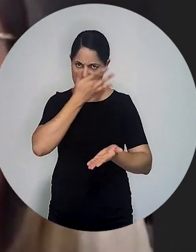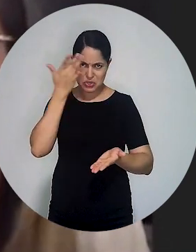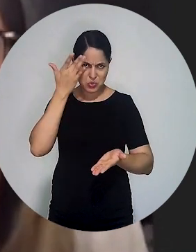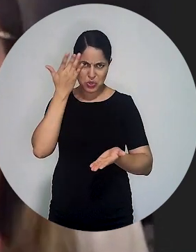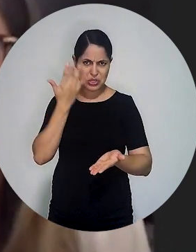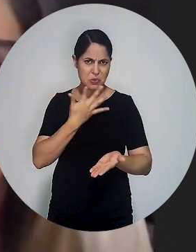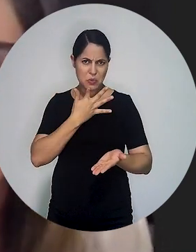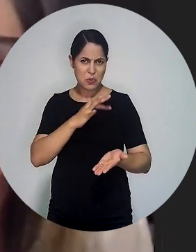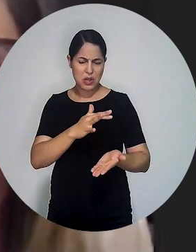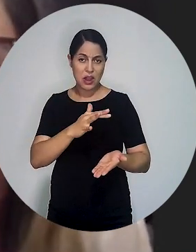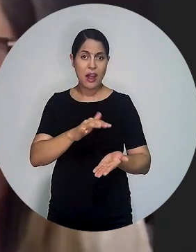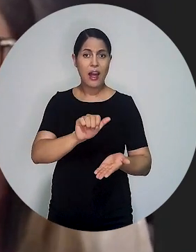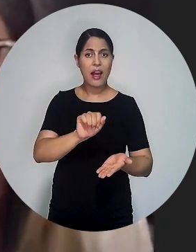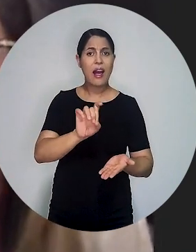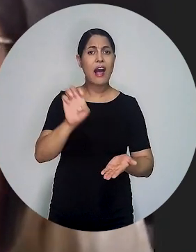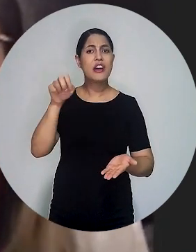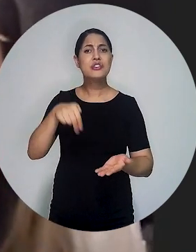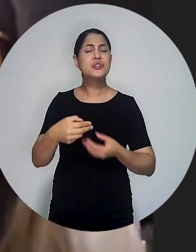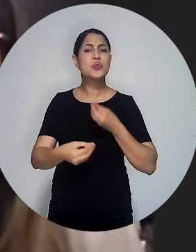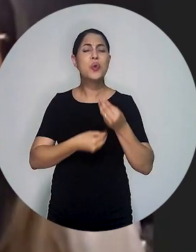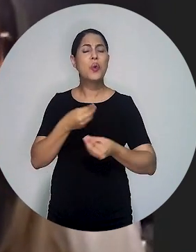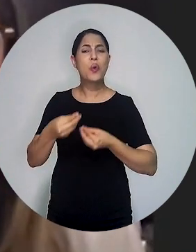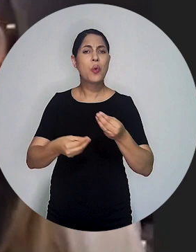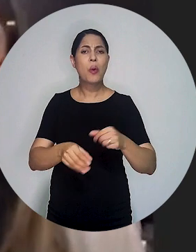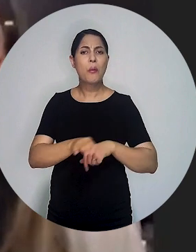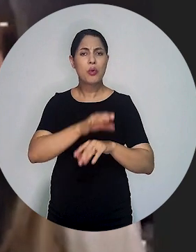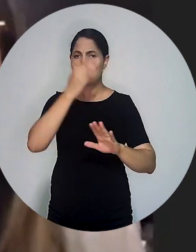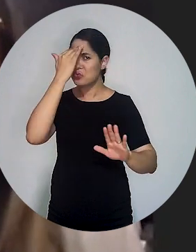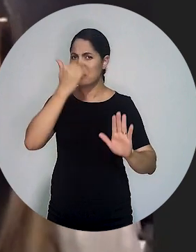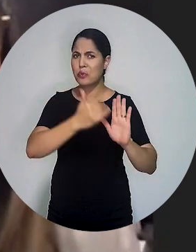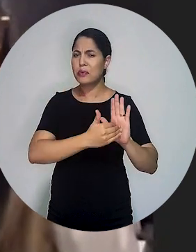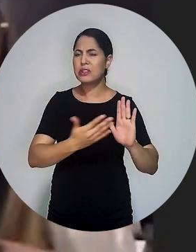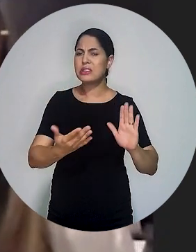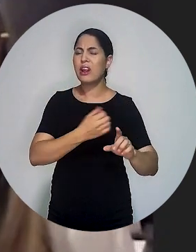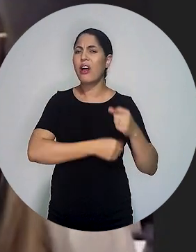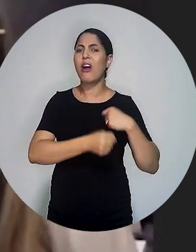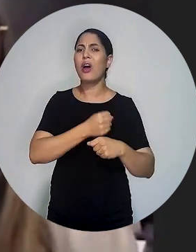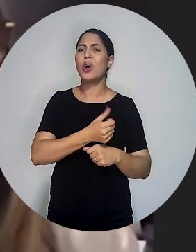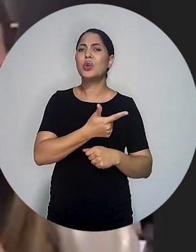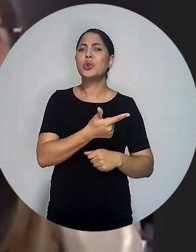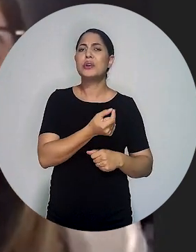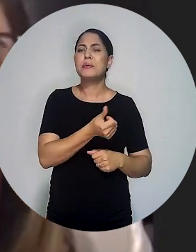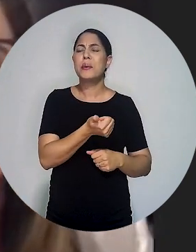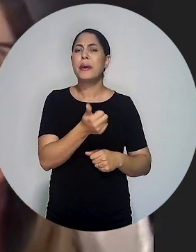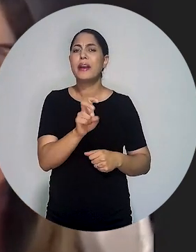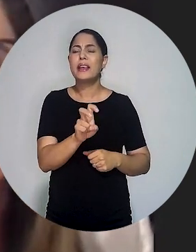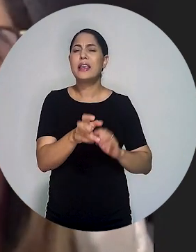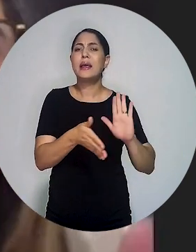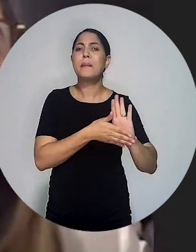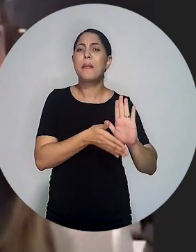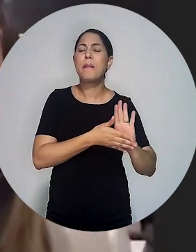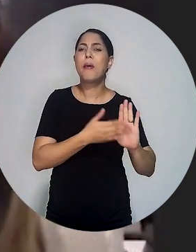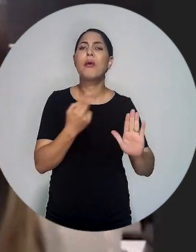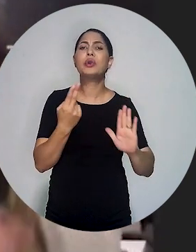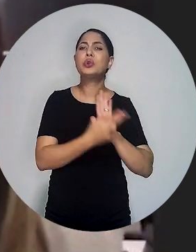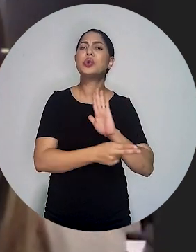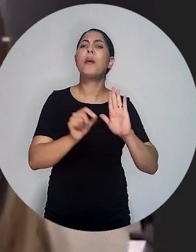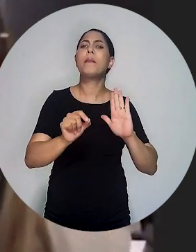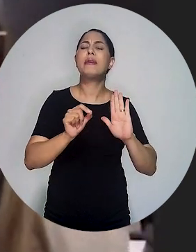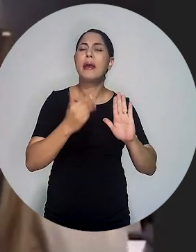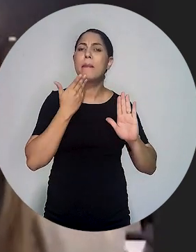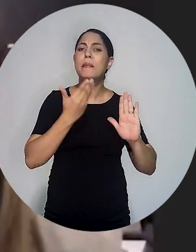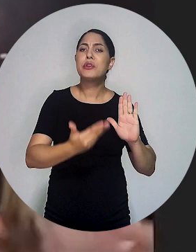a DIN, para quem eventualmente não seja da área, é como é que isso começou lá em 2015, por quem foi